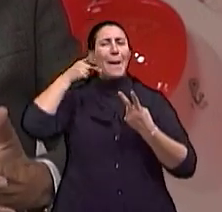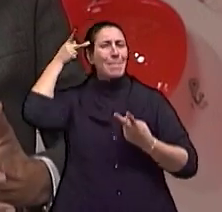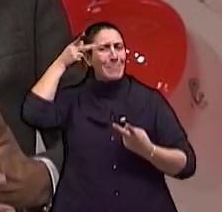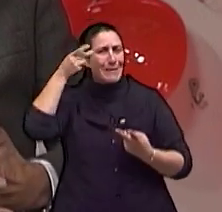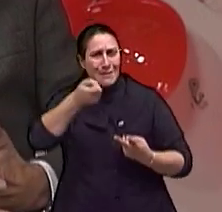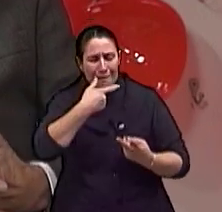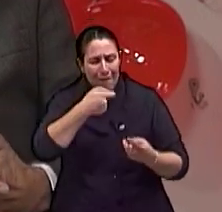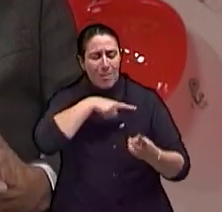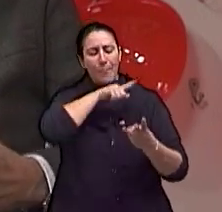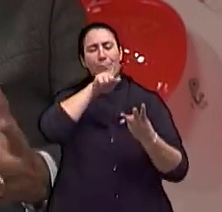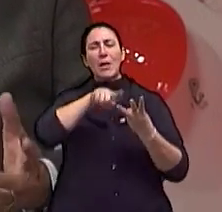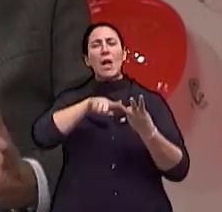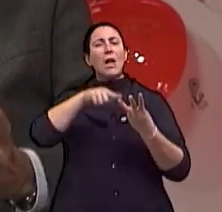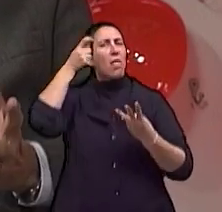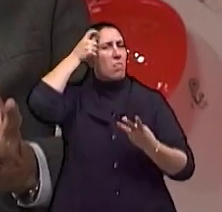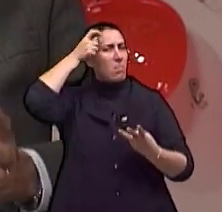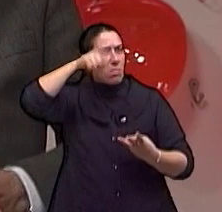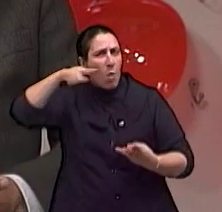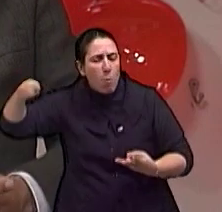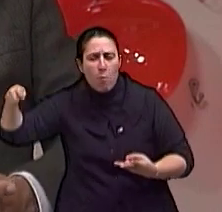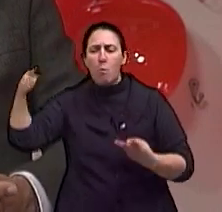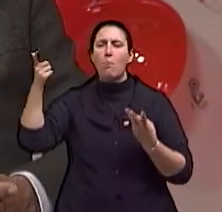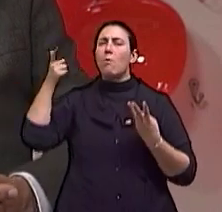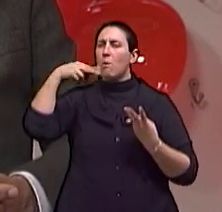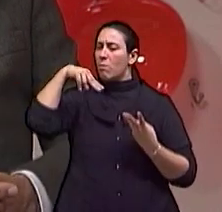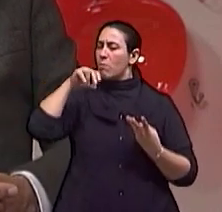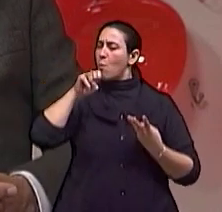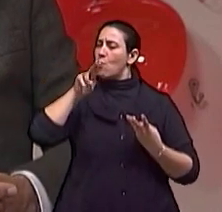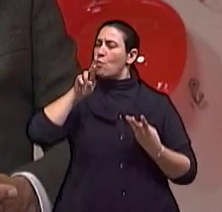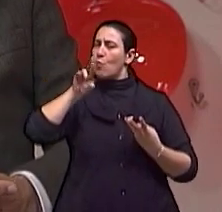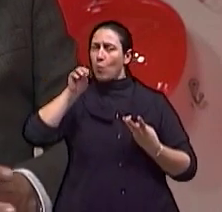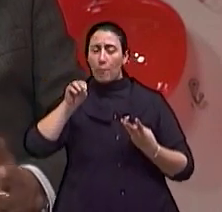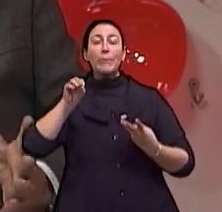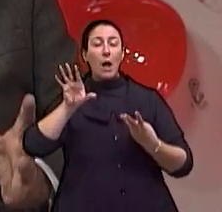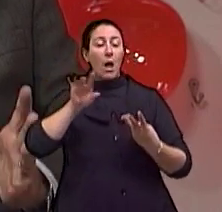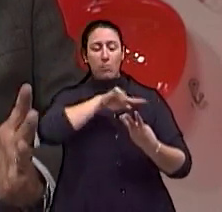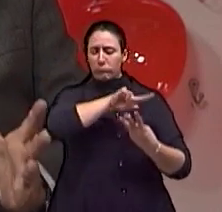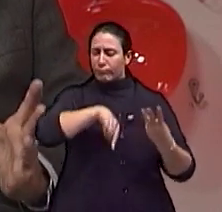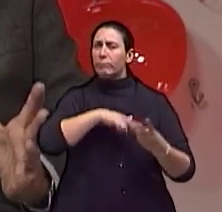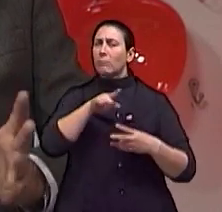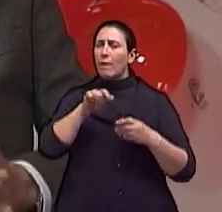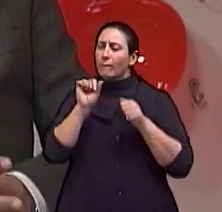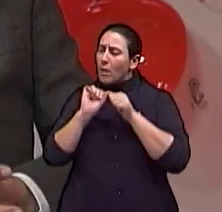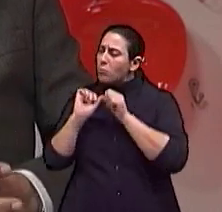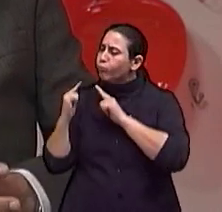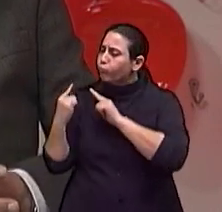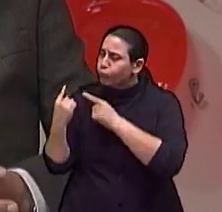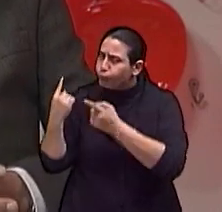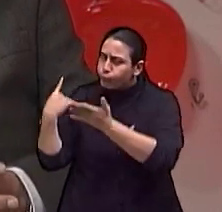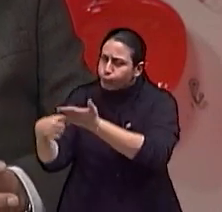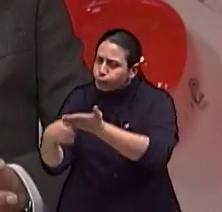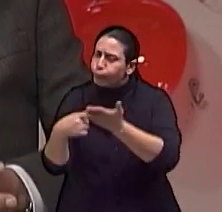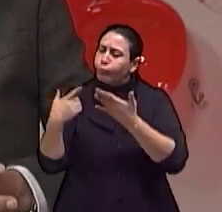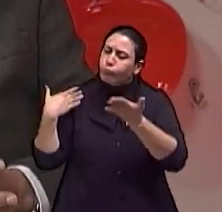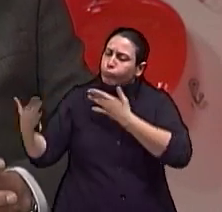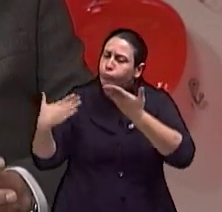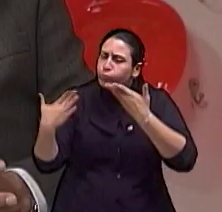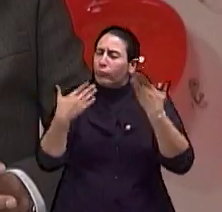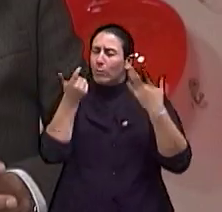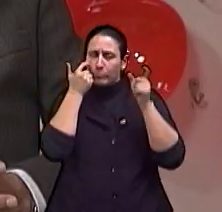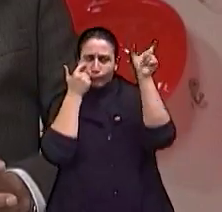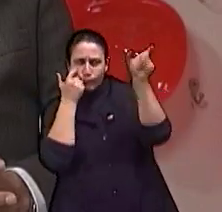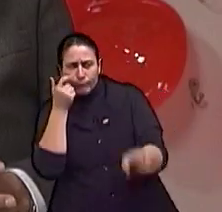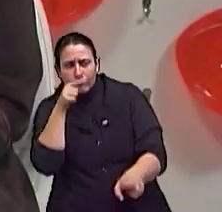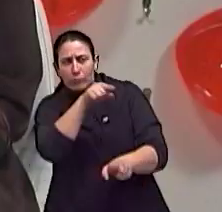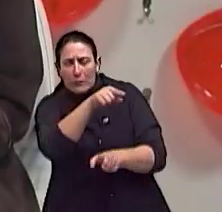neurologistas, que todos trabalham de uma forma harmônica para chegar a fazer a indicação da cirurgia desses pacientes. Ou seja, uma